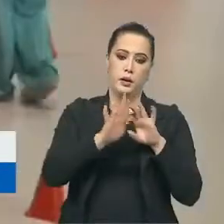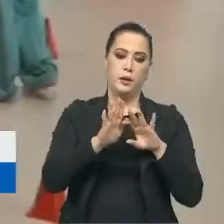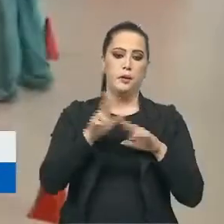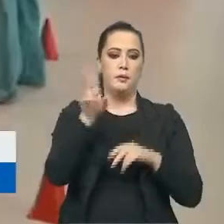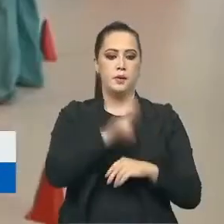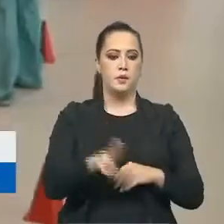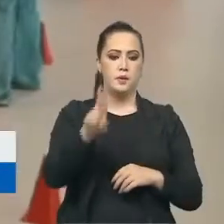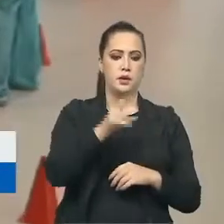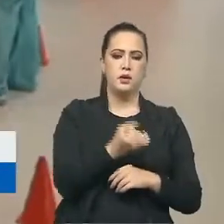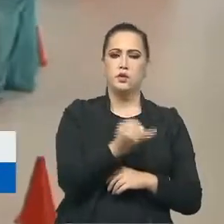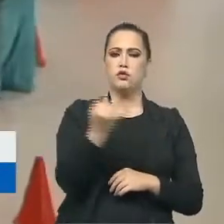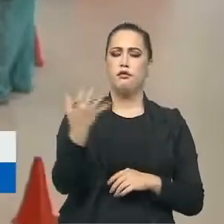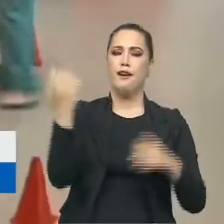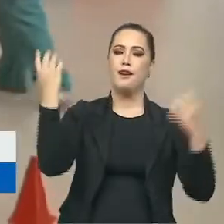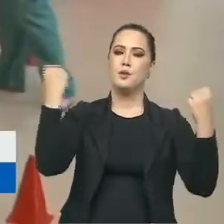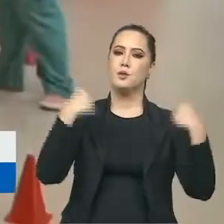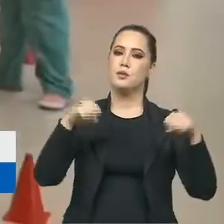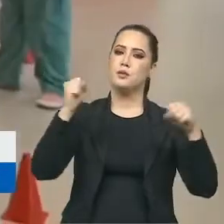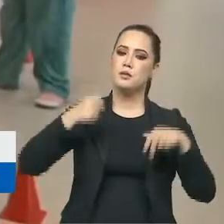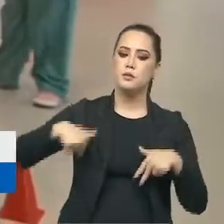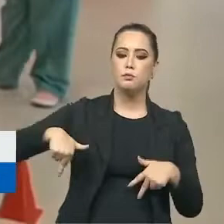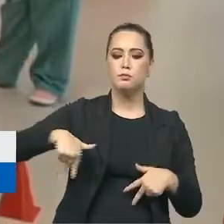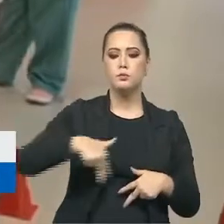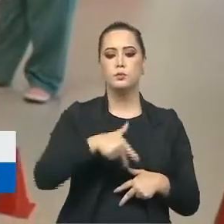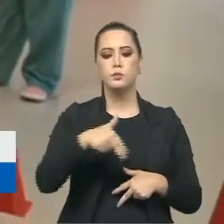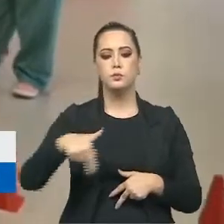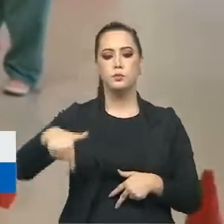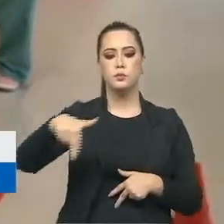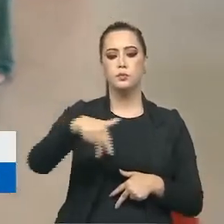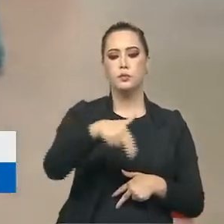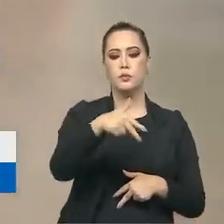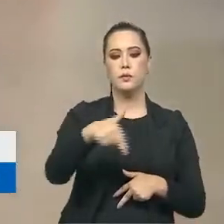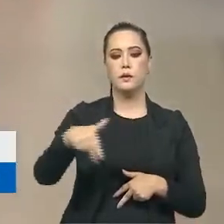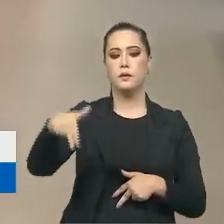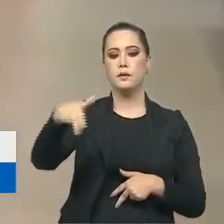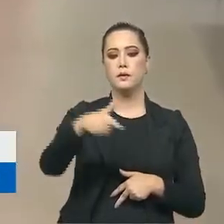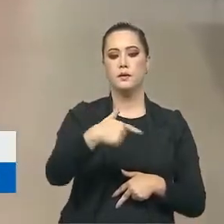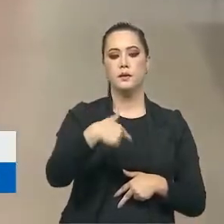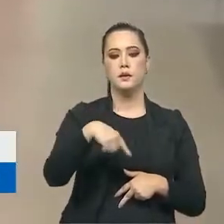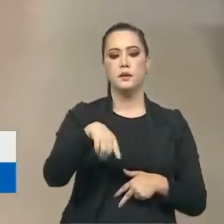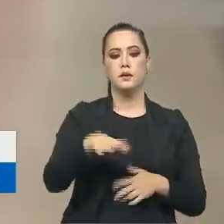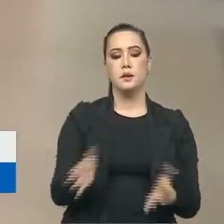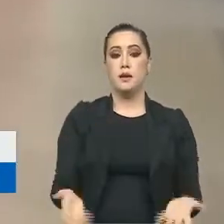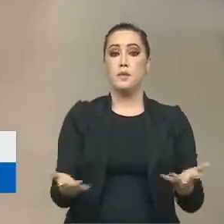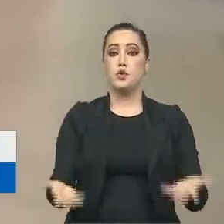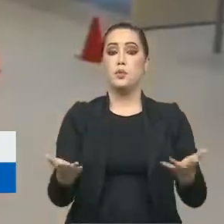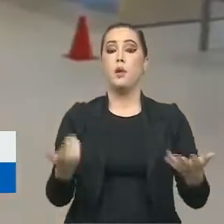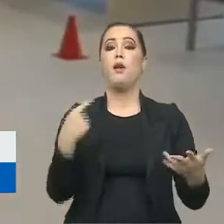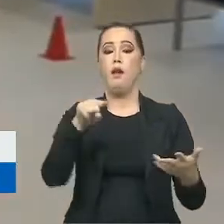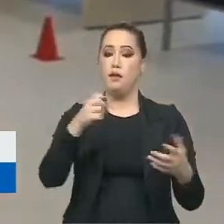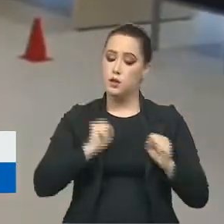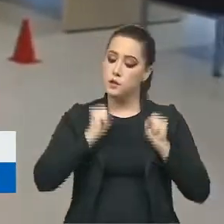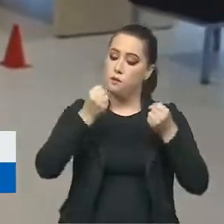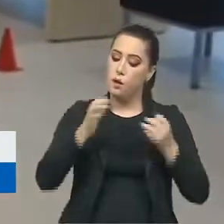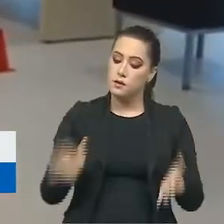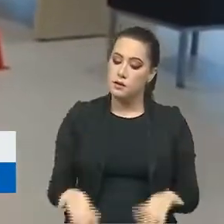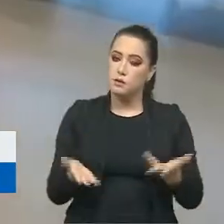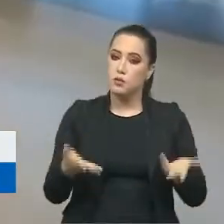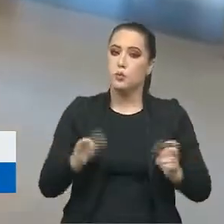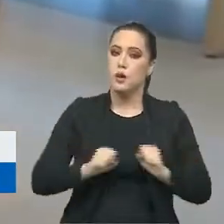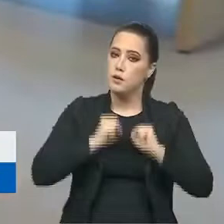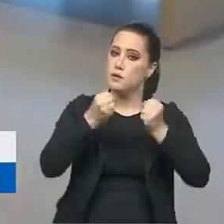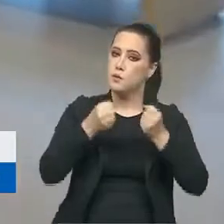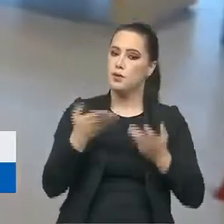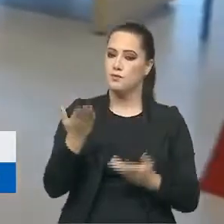fazendo diversos exercícios de caminhada, inclusive com obstáculos, e sendo estimulado a se esforçar diariamente,